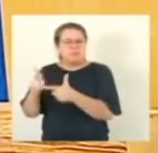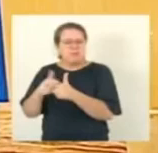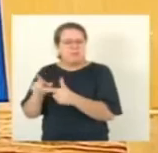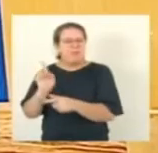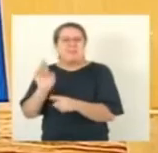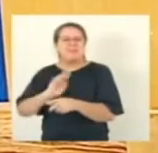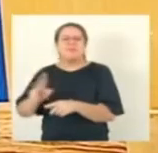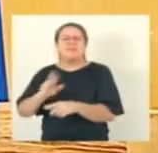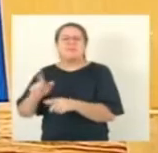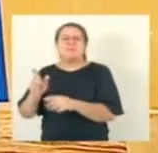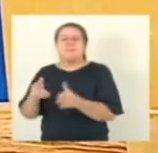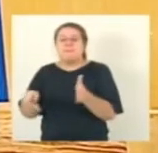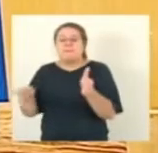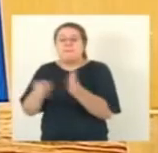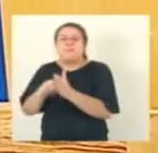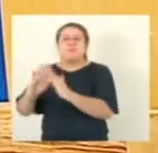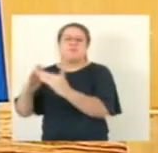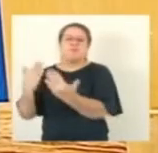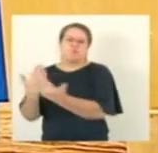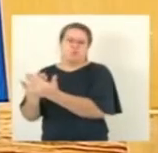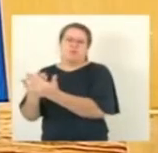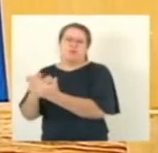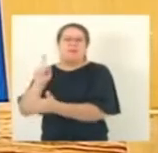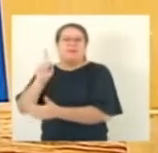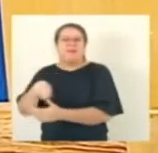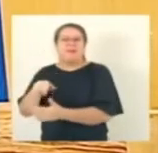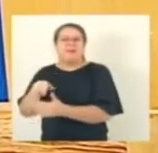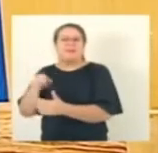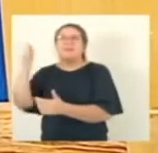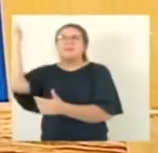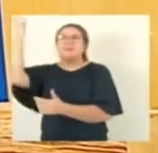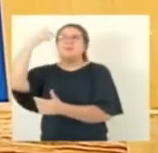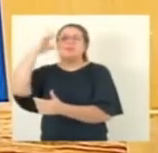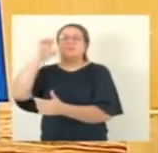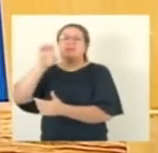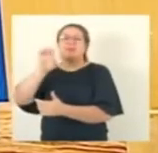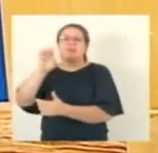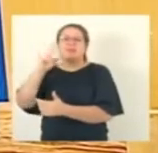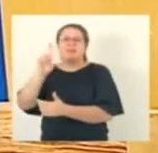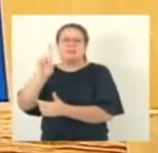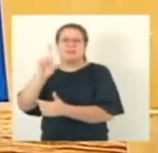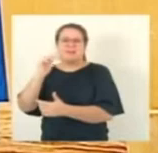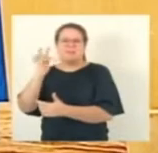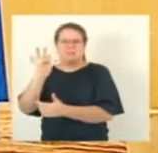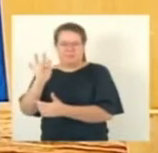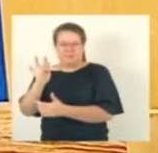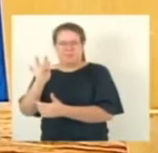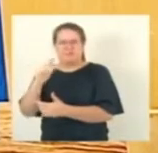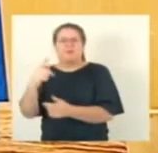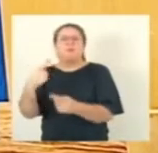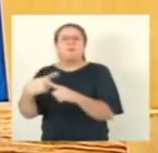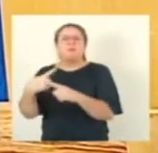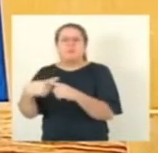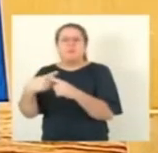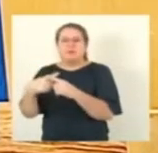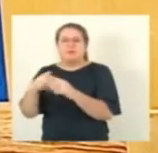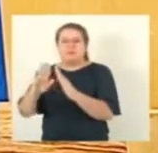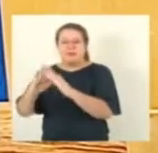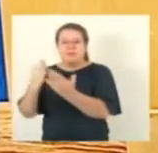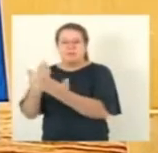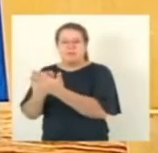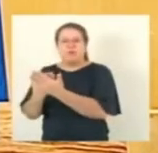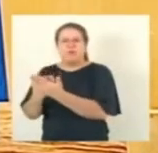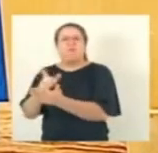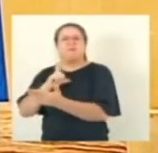escola. A gente até entrou em contato com a EDP, porque a escola climatizou uma parte do prédio, mas a